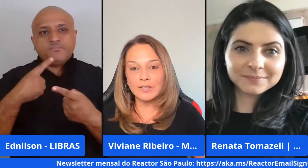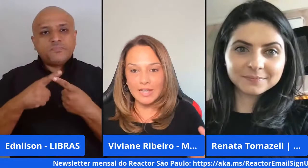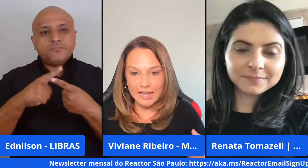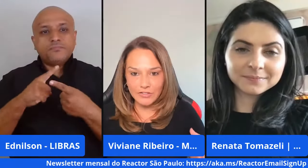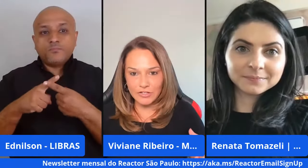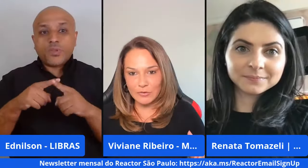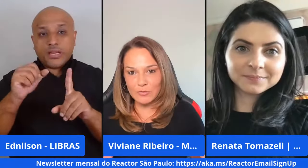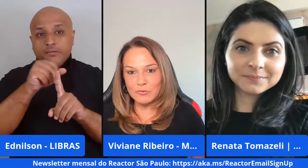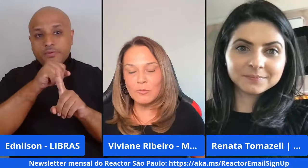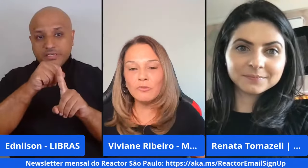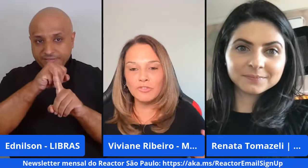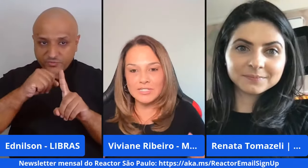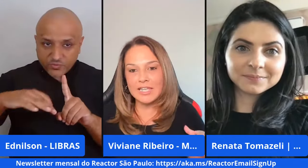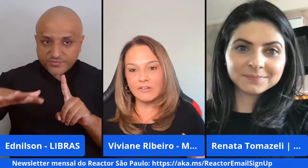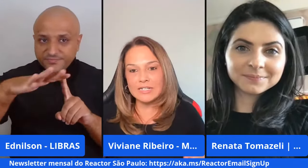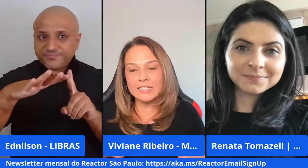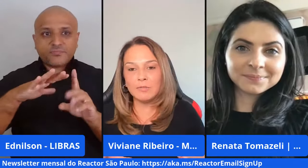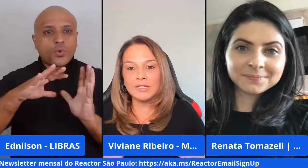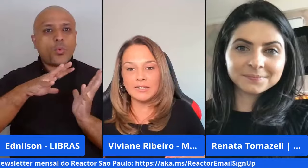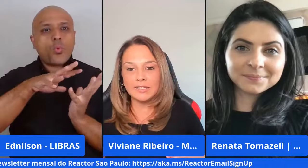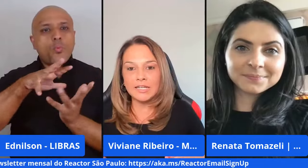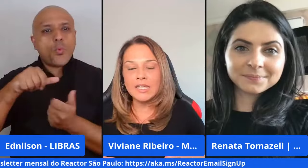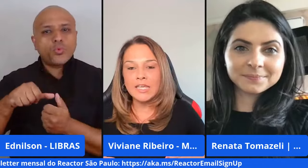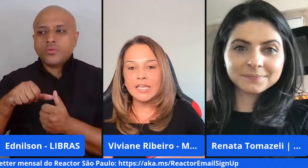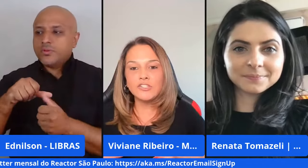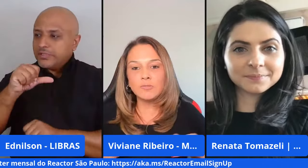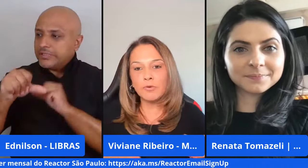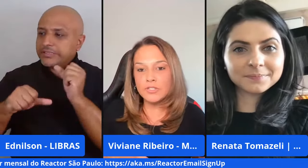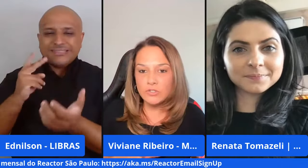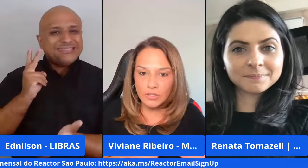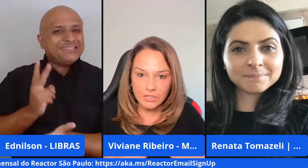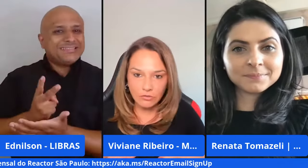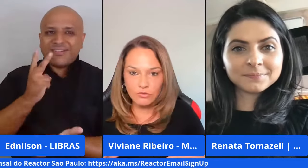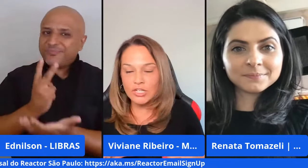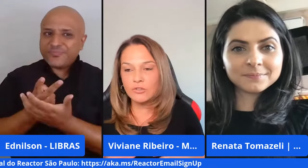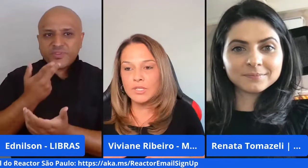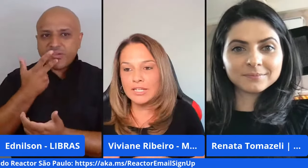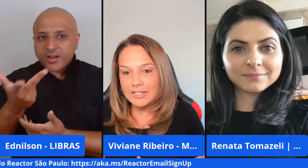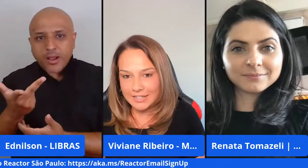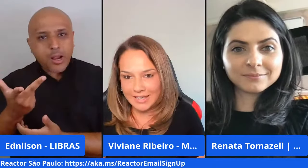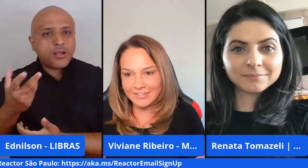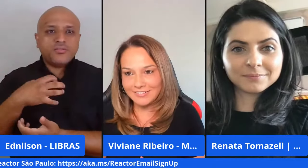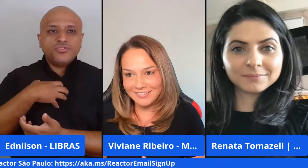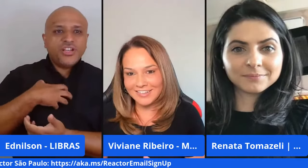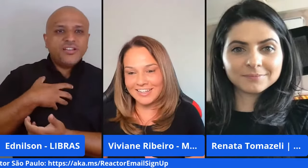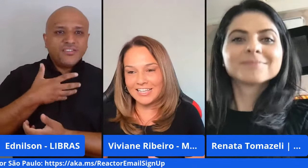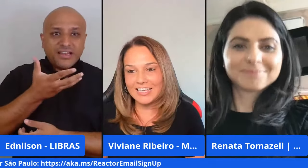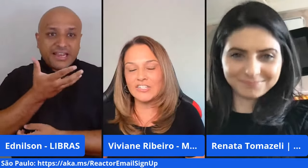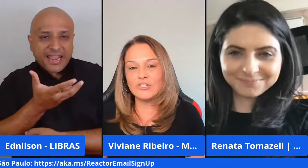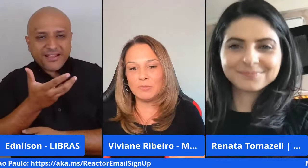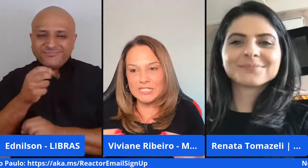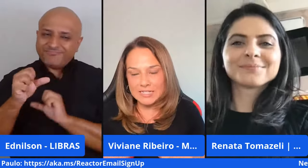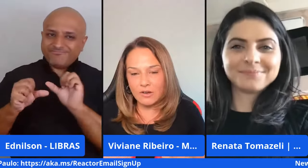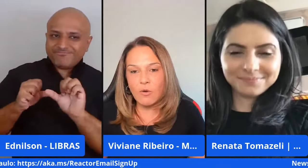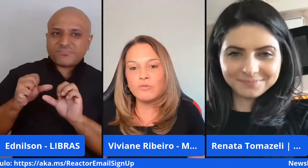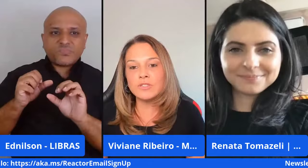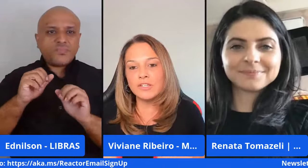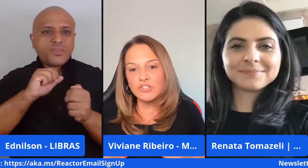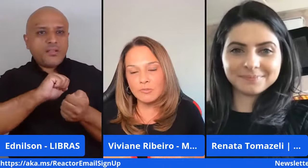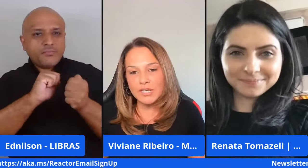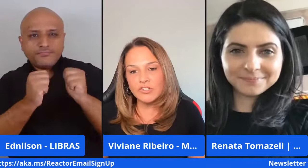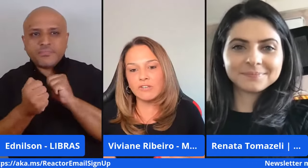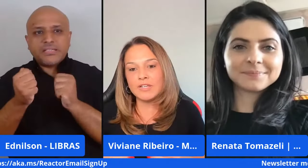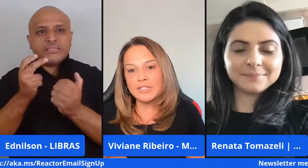a sociedade o mundo externo ele sempre tenta ir te posicionando do jeito que ele quer né e a gente precisa